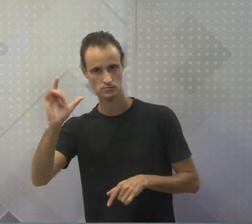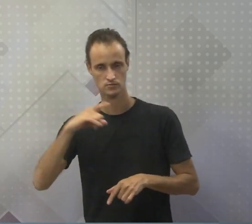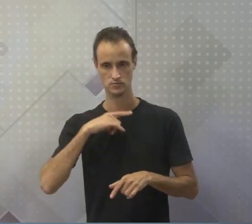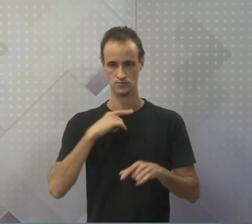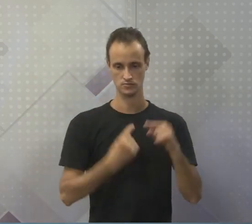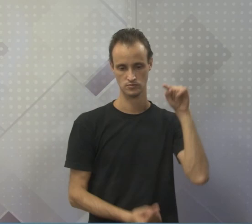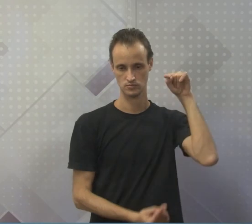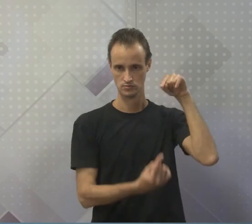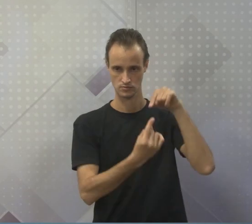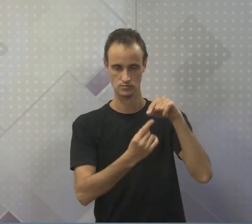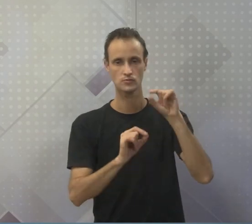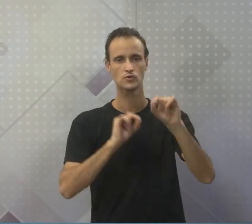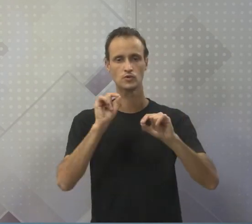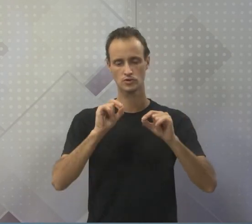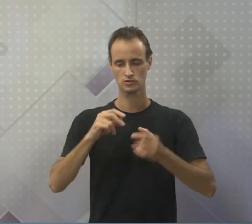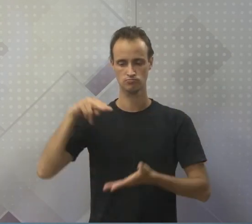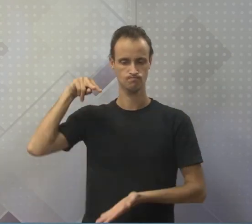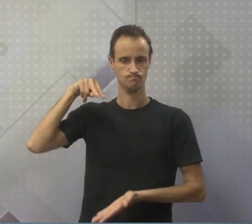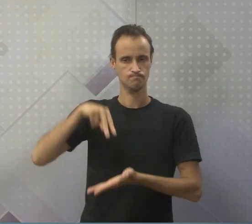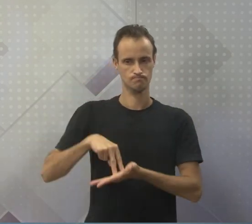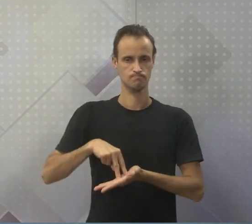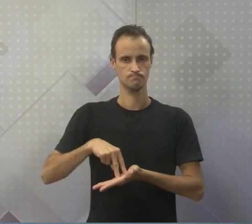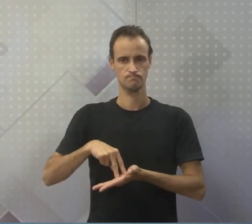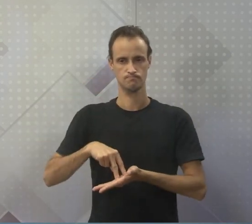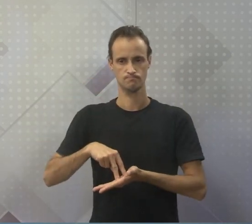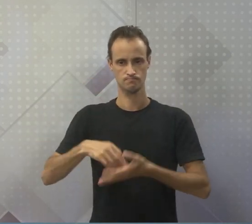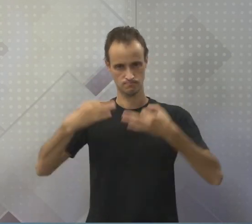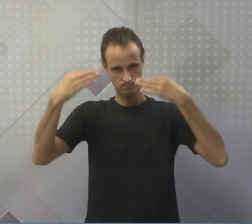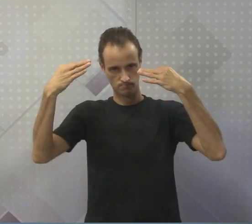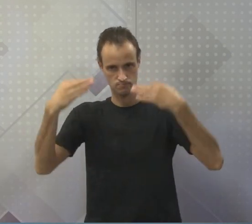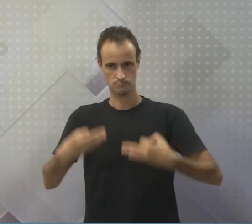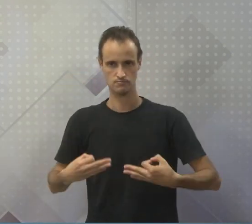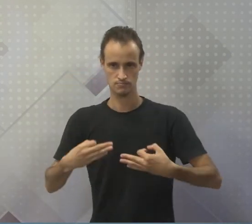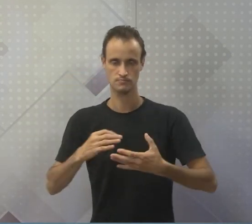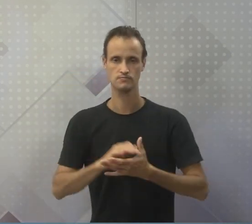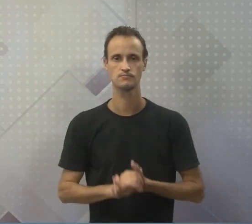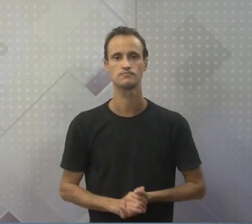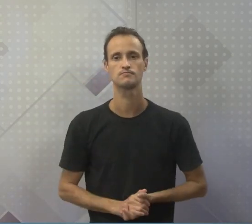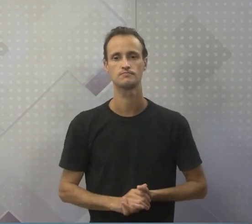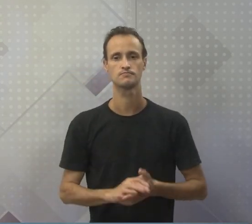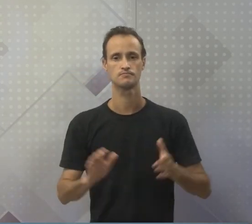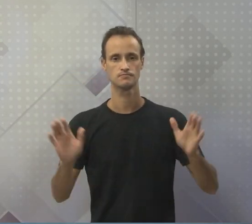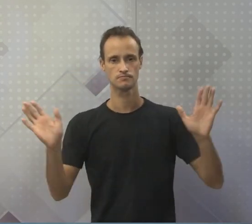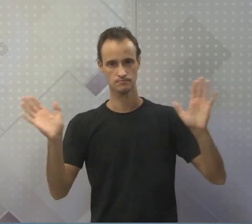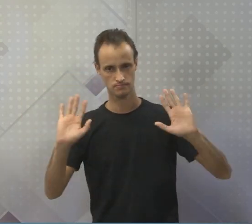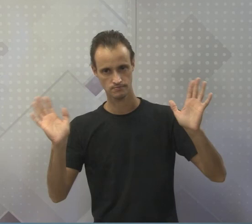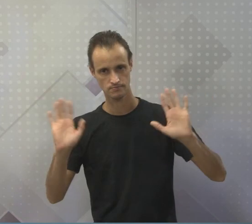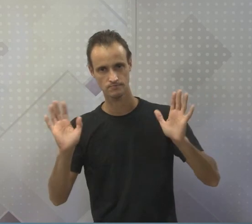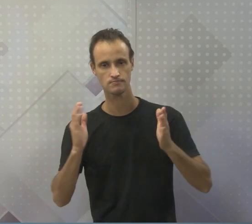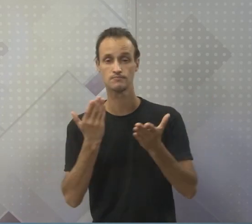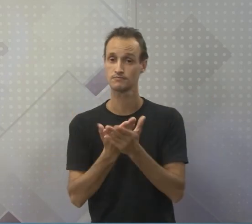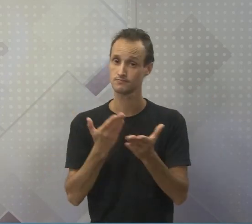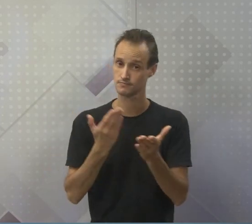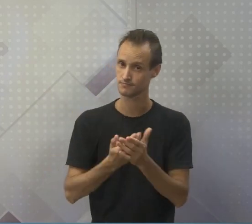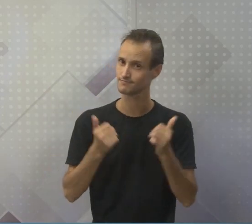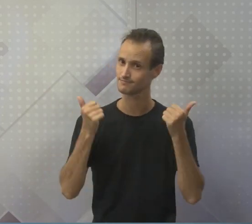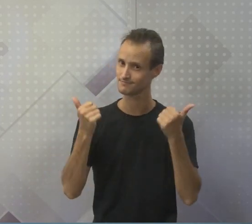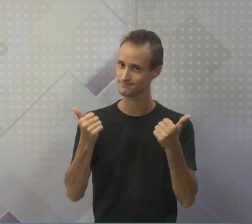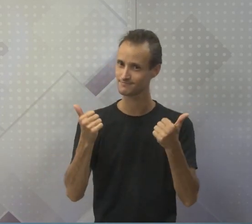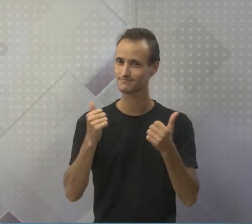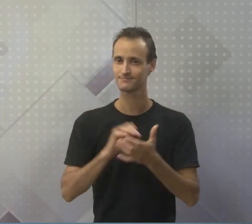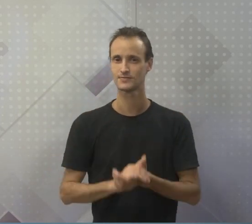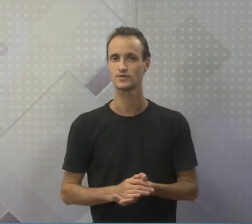os pés no chão, mas a cabeça sempre nas estrelas. Valeu, galera! Aulinha muito show, né?